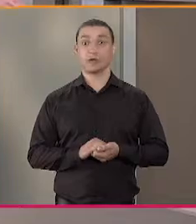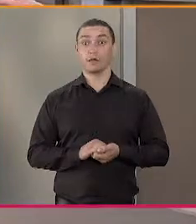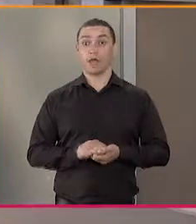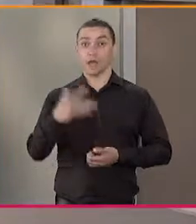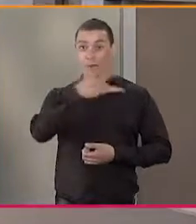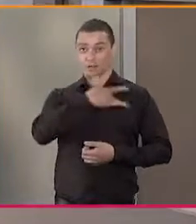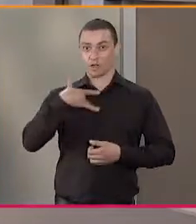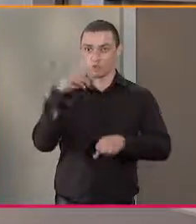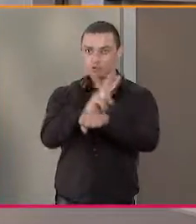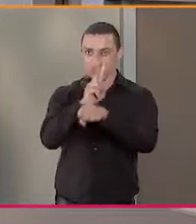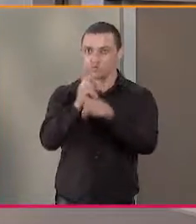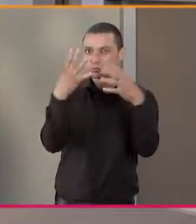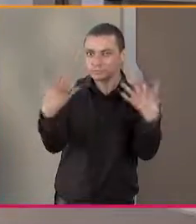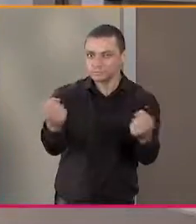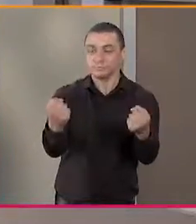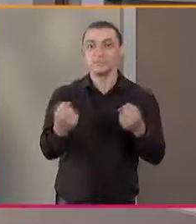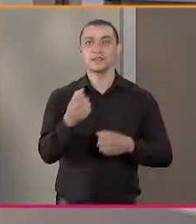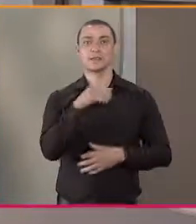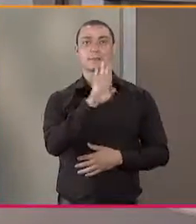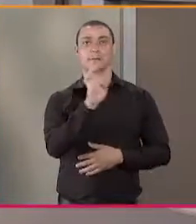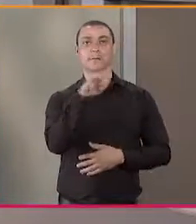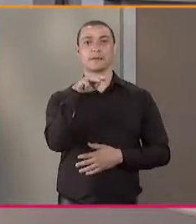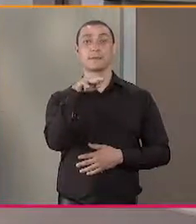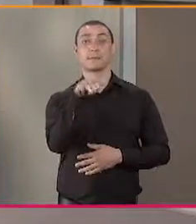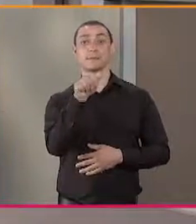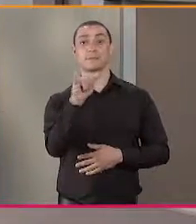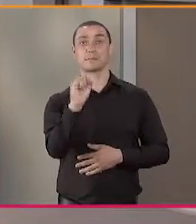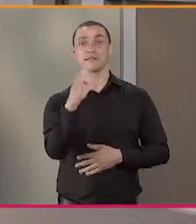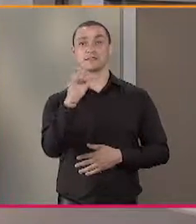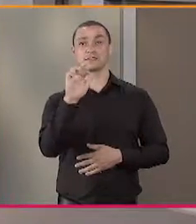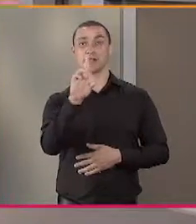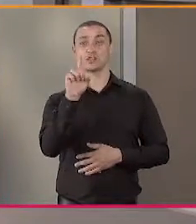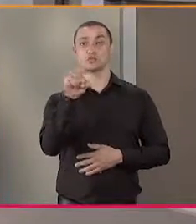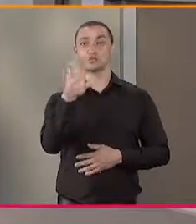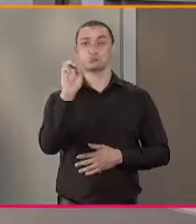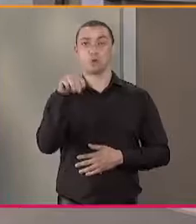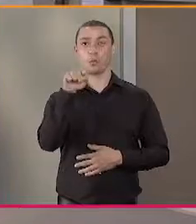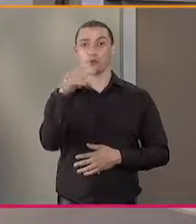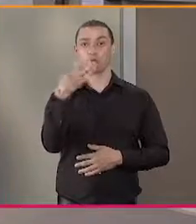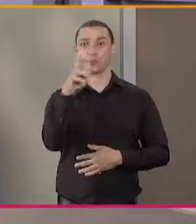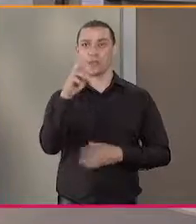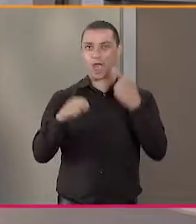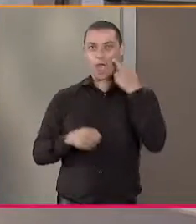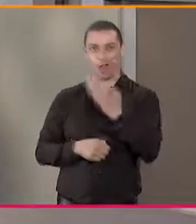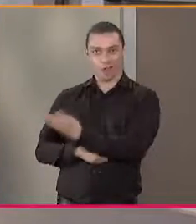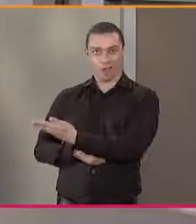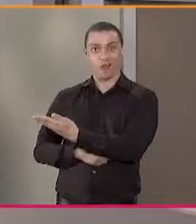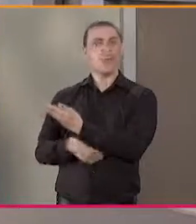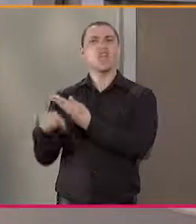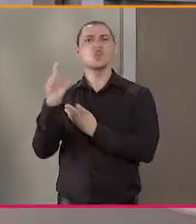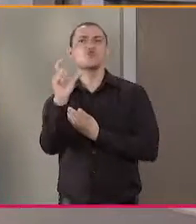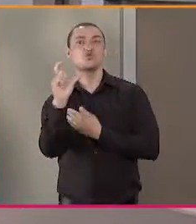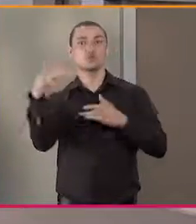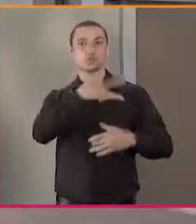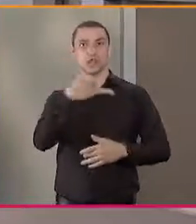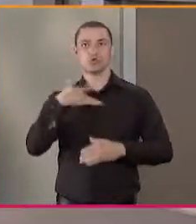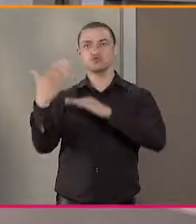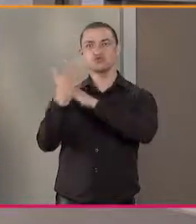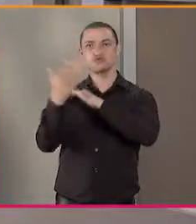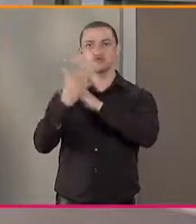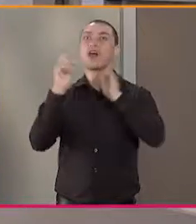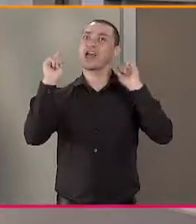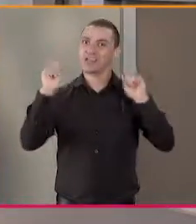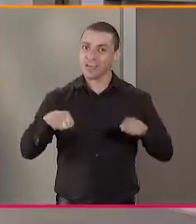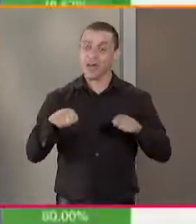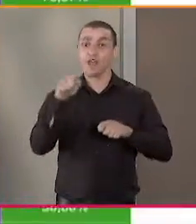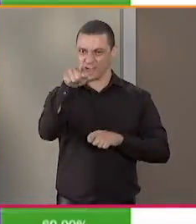Vamos cuidar da saúde? BemMaisCard.com.br O BemMaisCard é um cartão virtual de benefícios da área